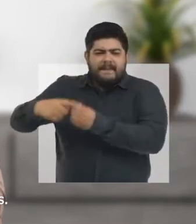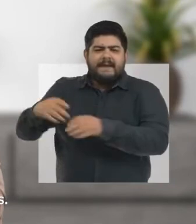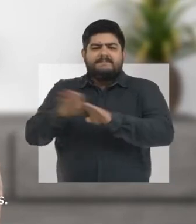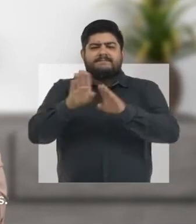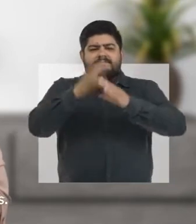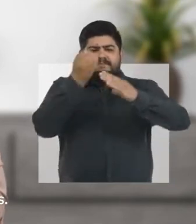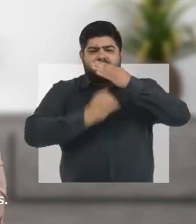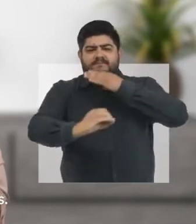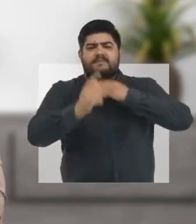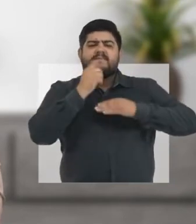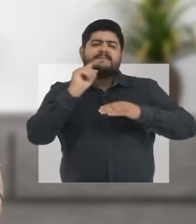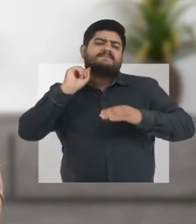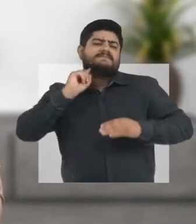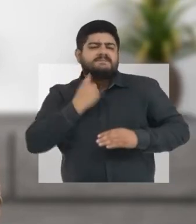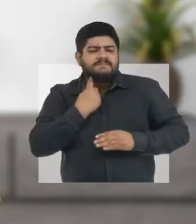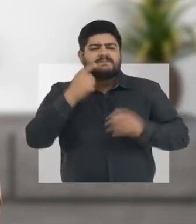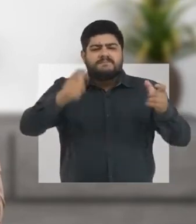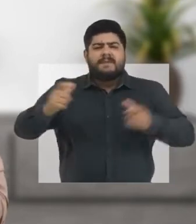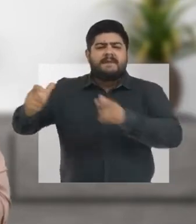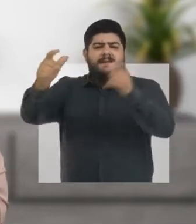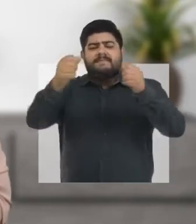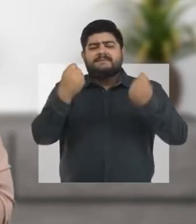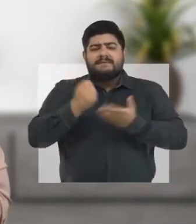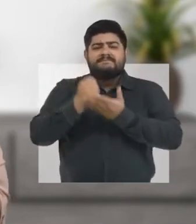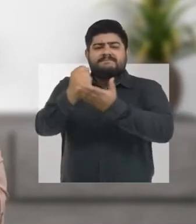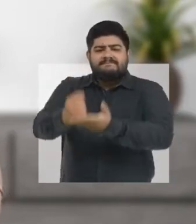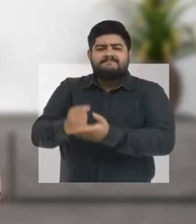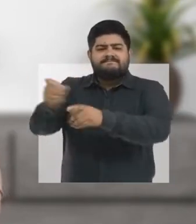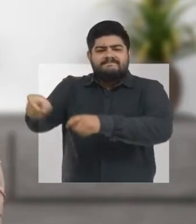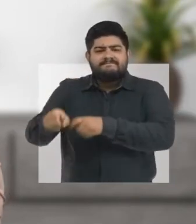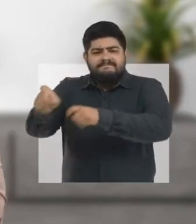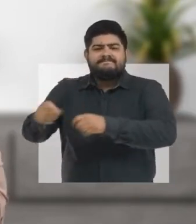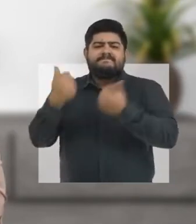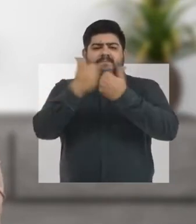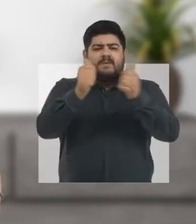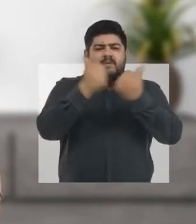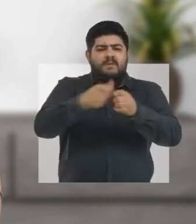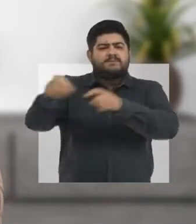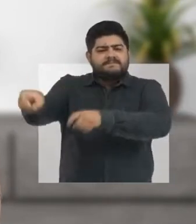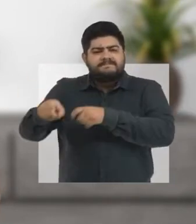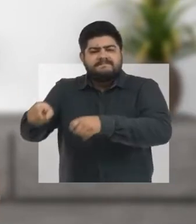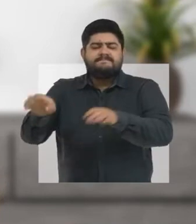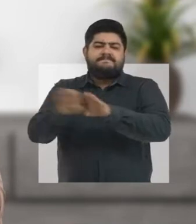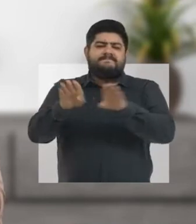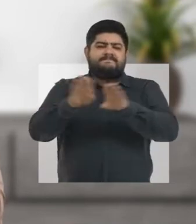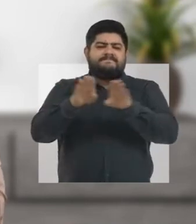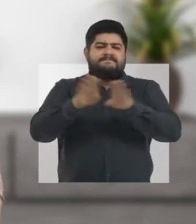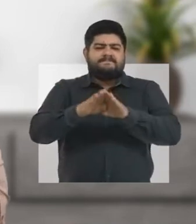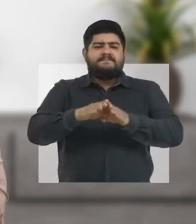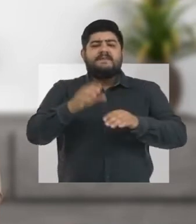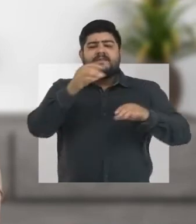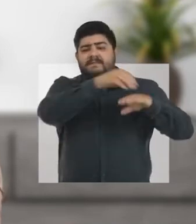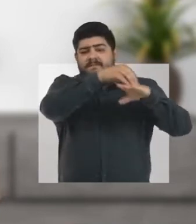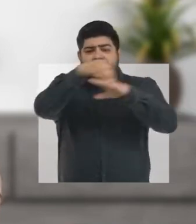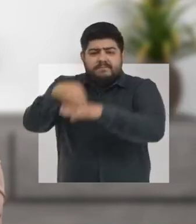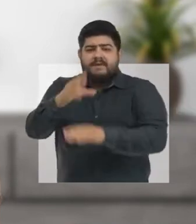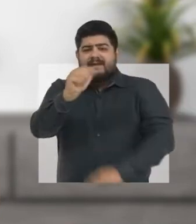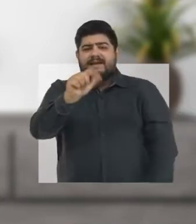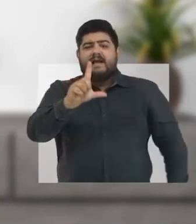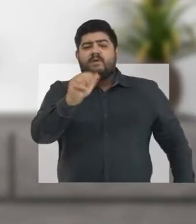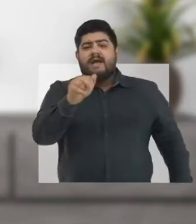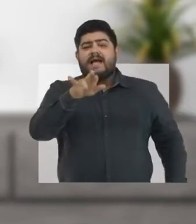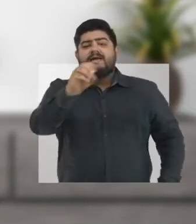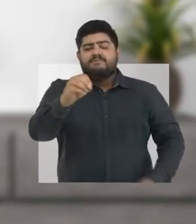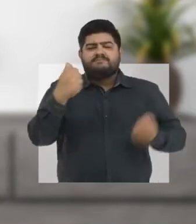drenagem nos bairros. Tem que ter apoio ao produtor rural, transporte escolar nas linhas e calcário chegando nas propriedades.